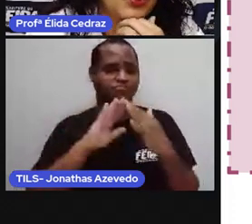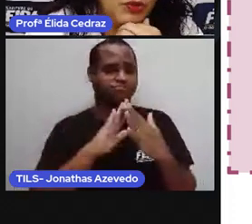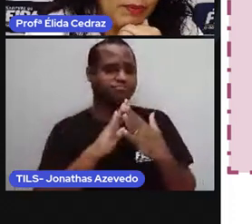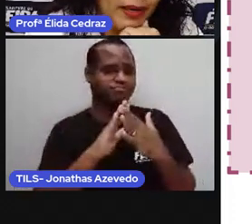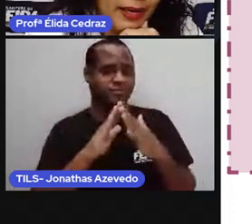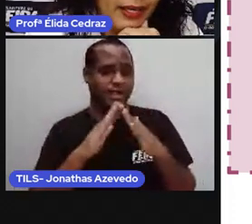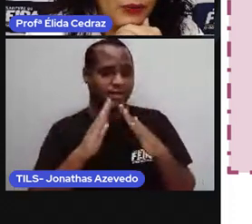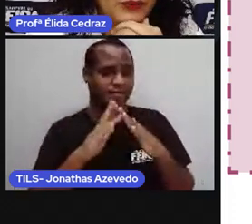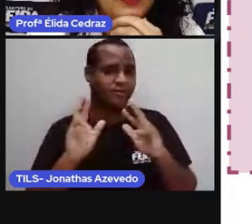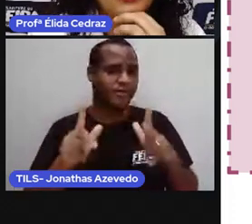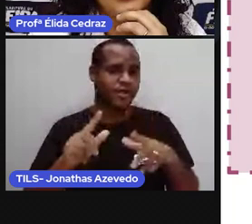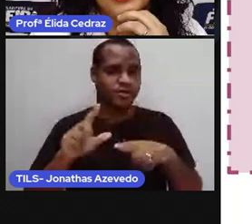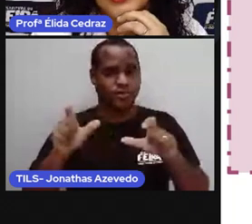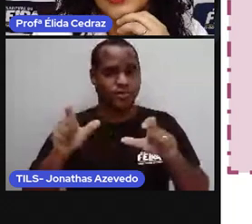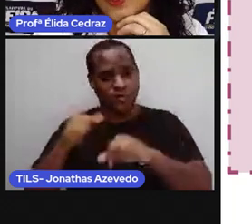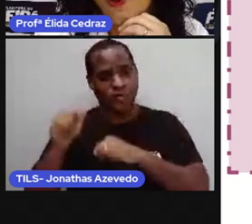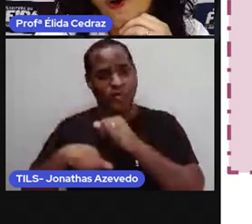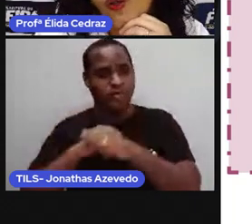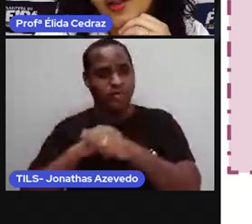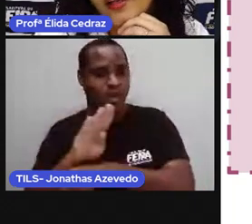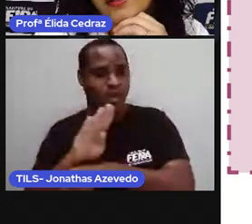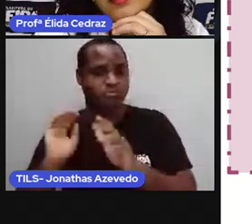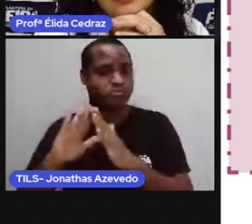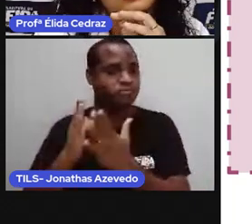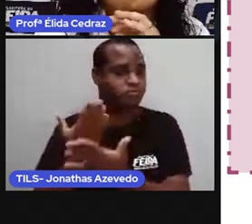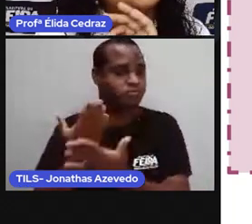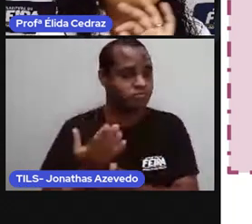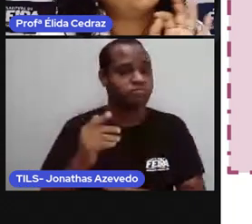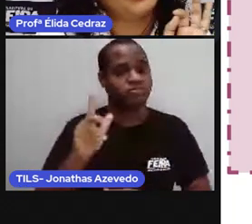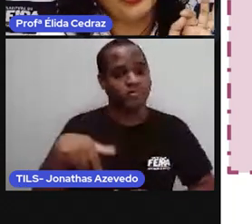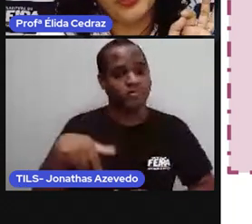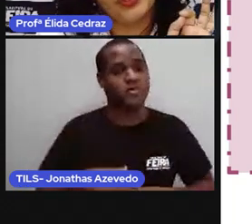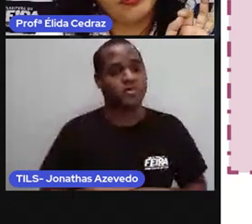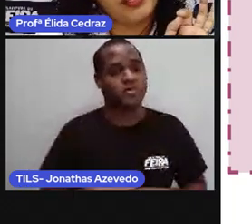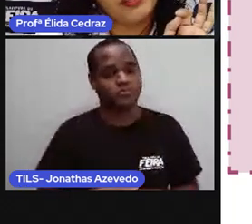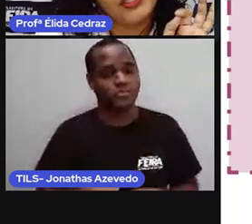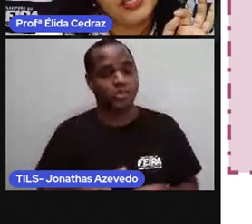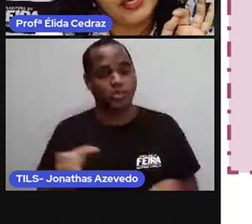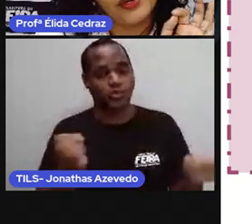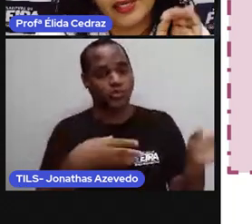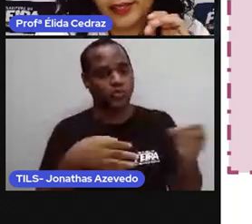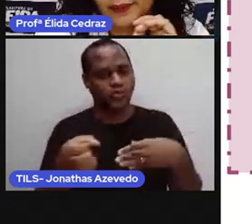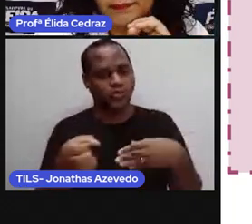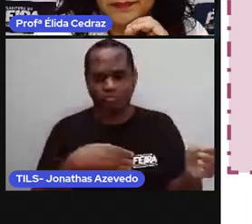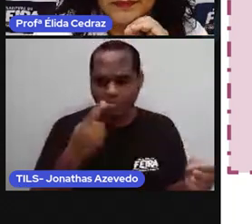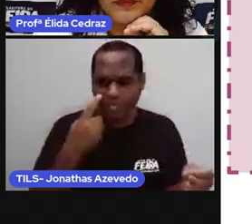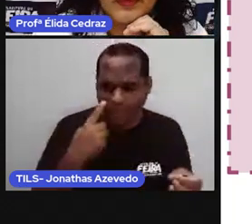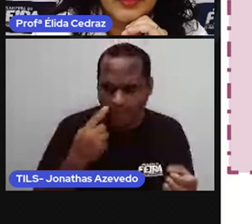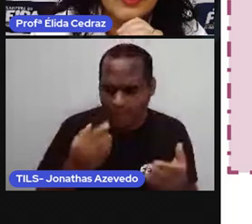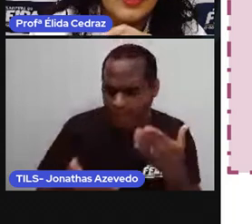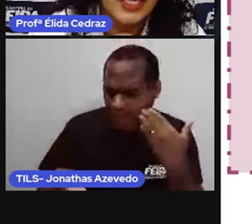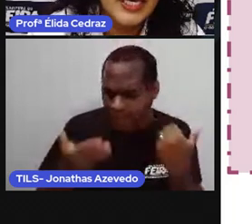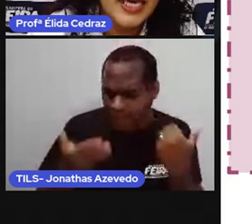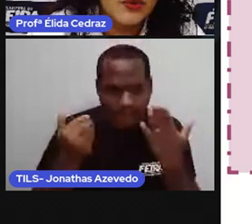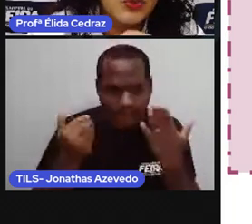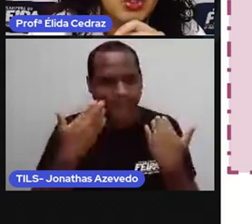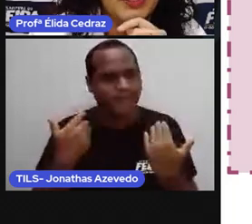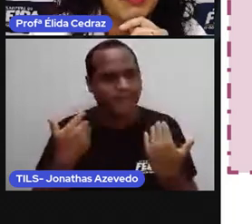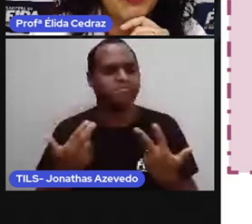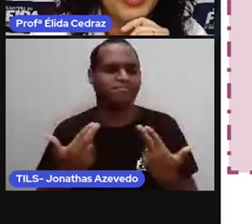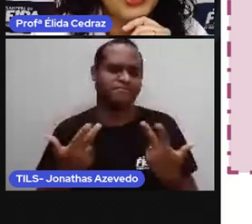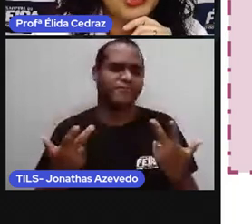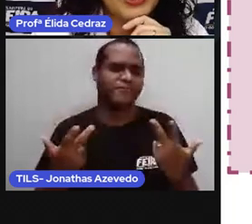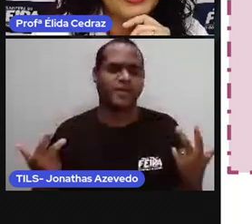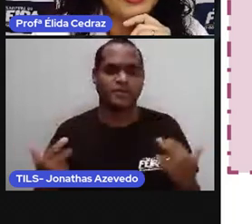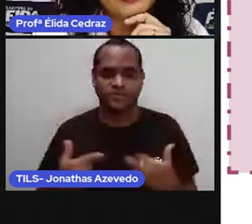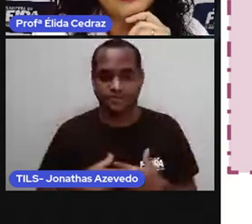ela mudou de bairro, de escola e foi tudo novo na vida de Carolina. E a última